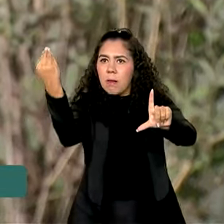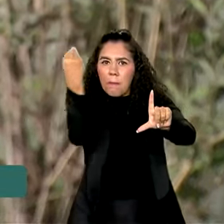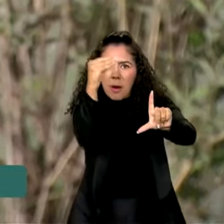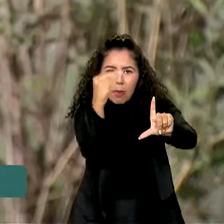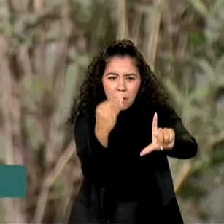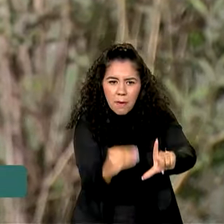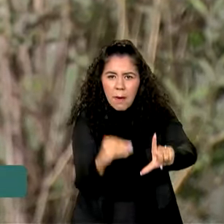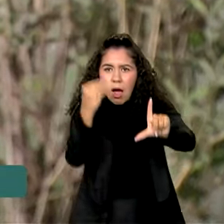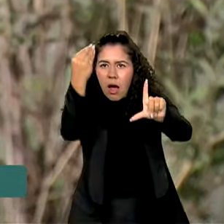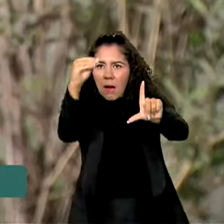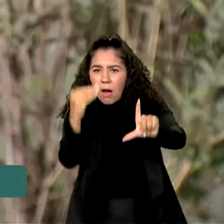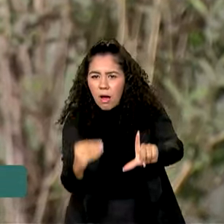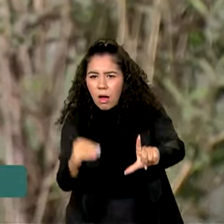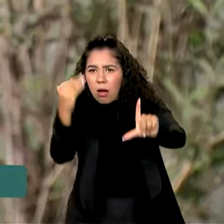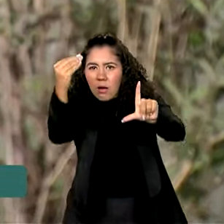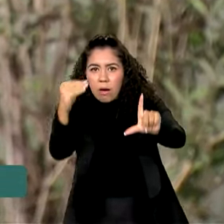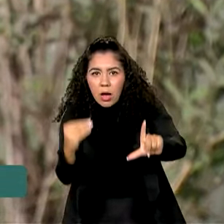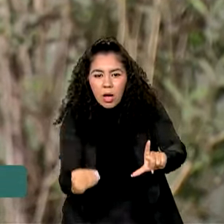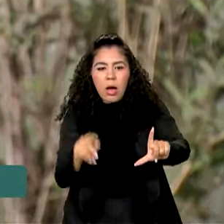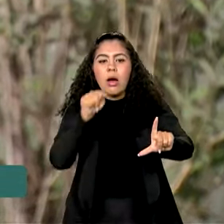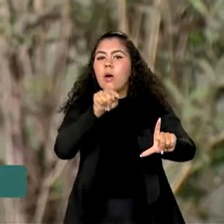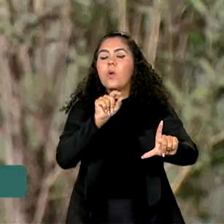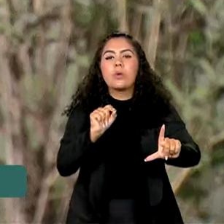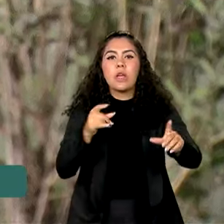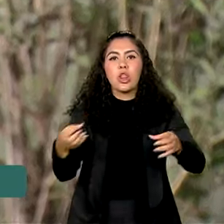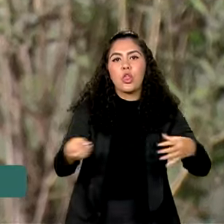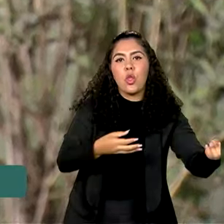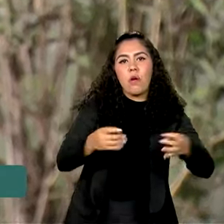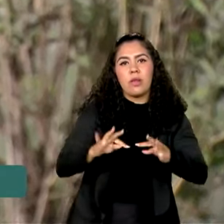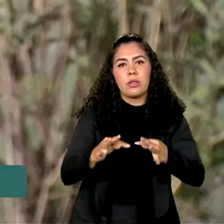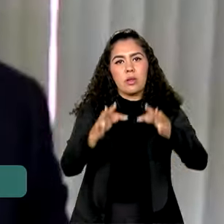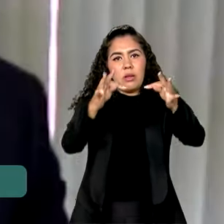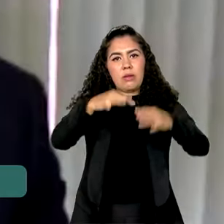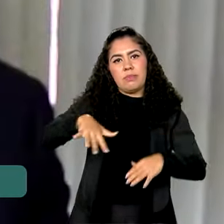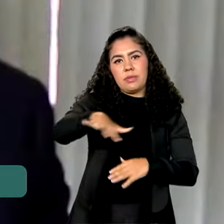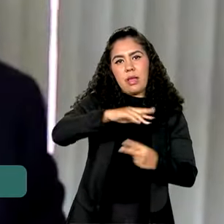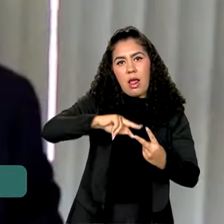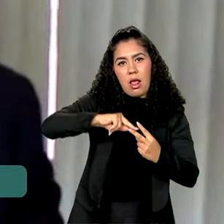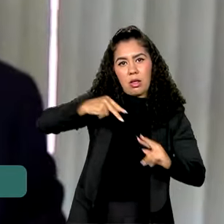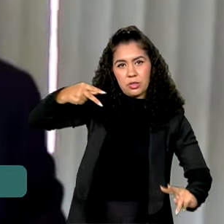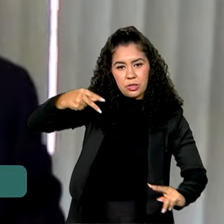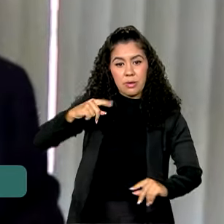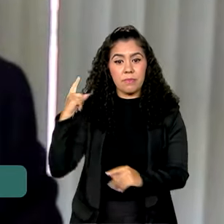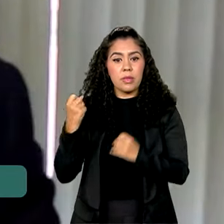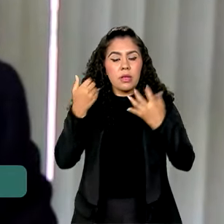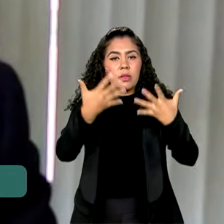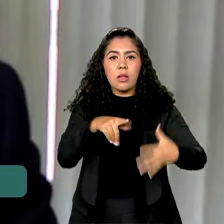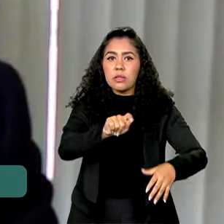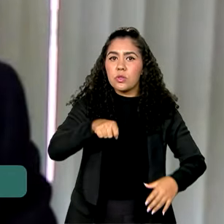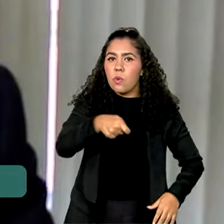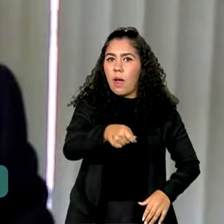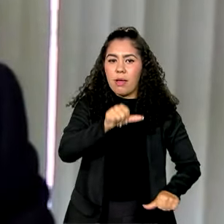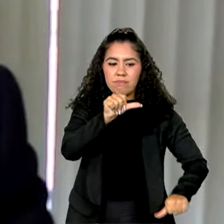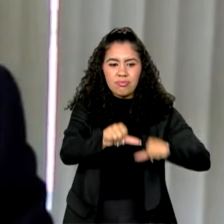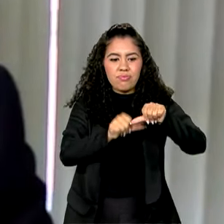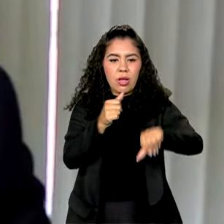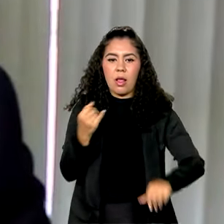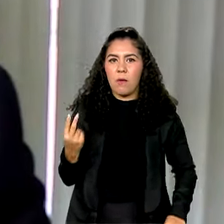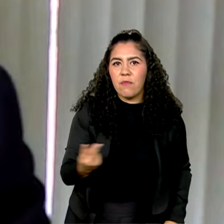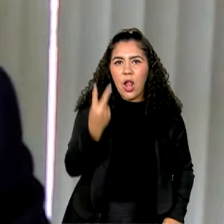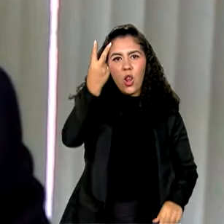atores que desenvolvem novas tecnologias na base genética. Transformar isso em valor, transformar isso em